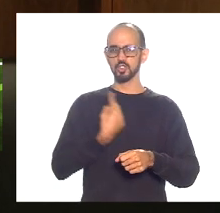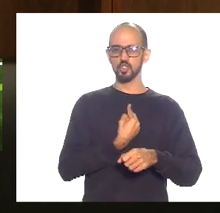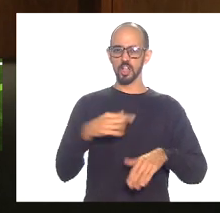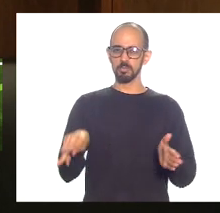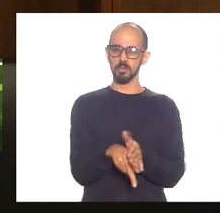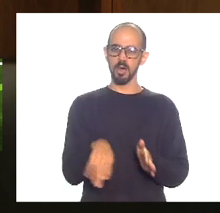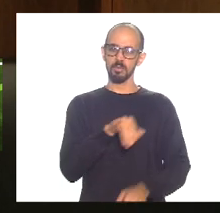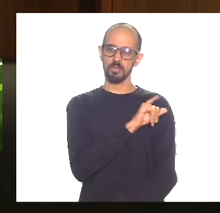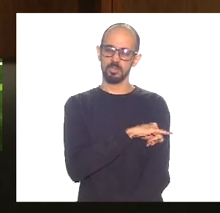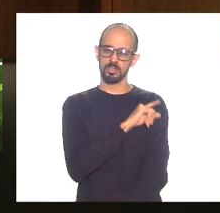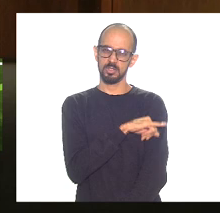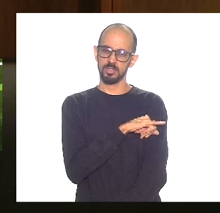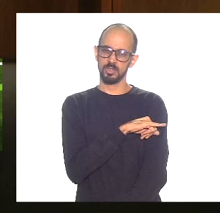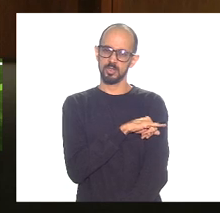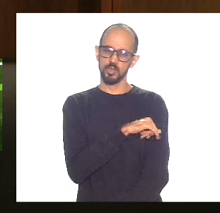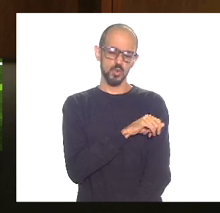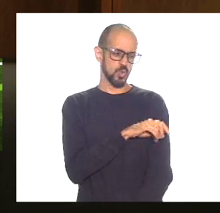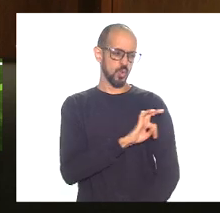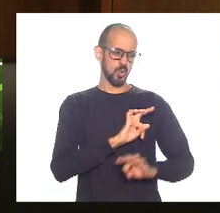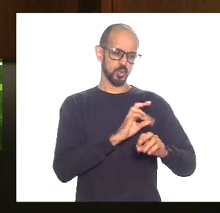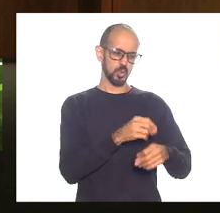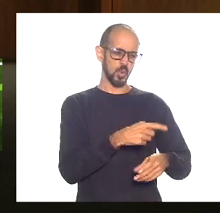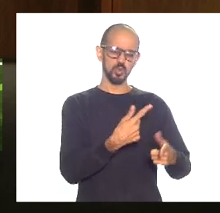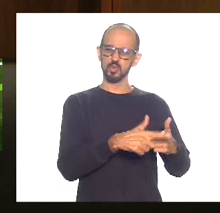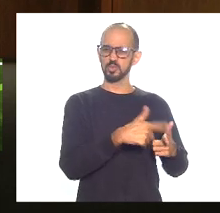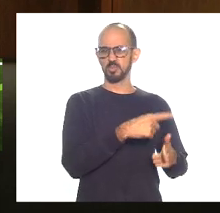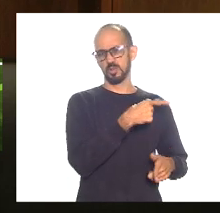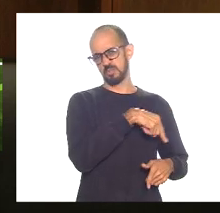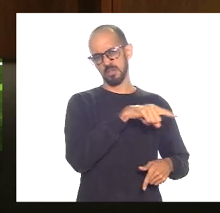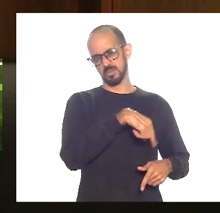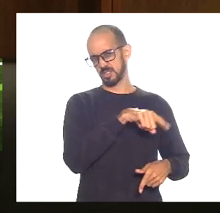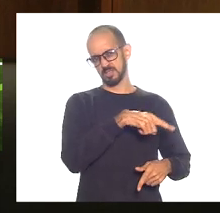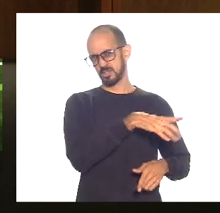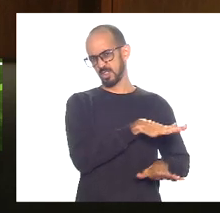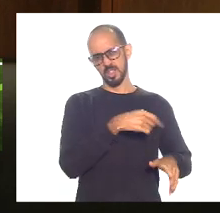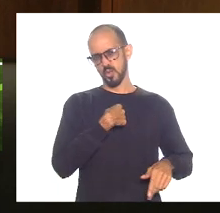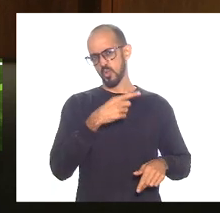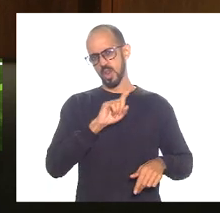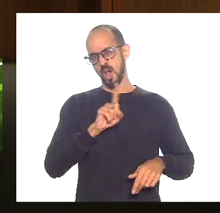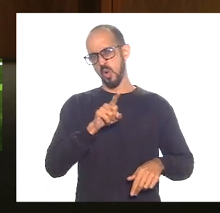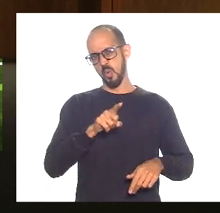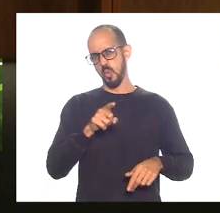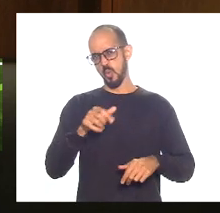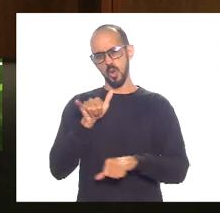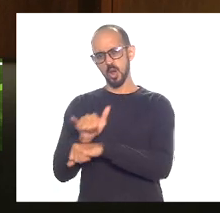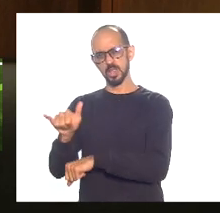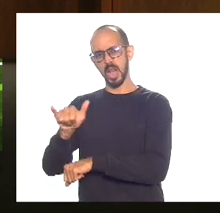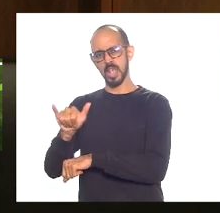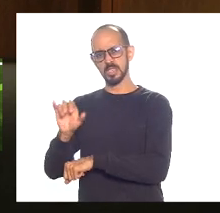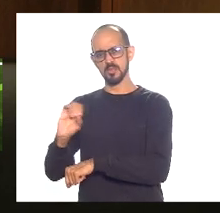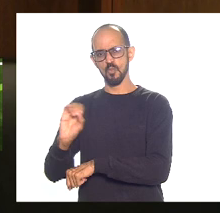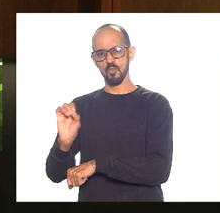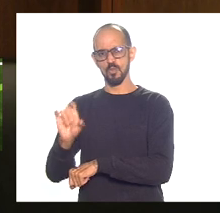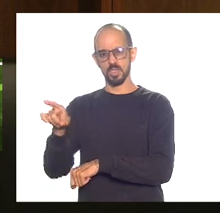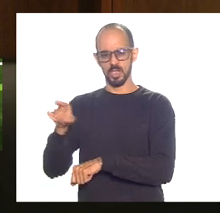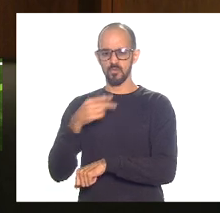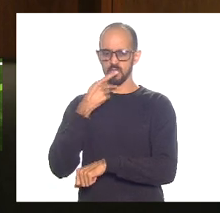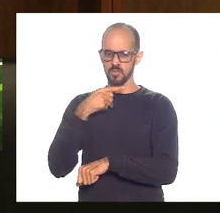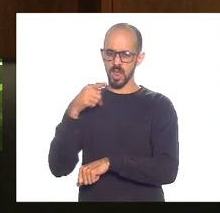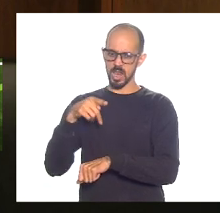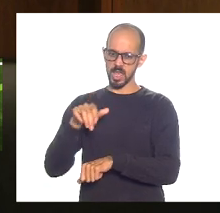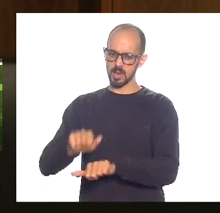então eu não enganei ninguém avisei ao governo falei no plenário agora